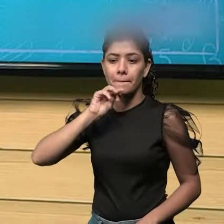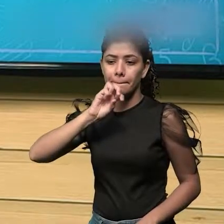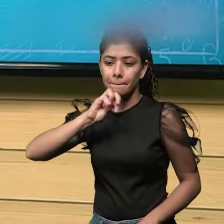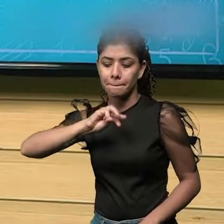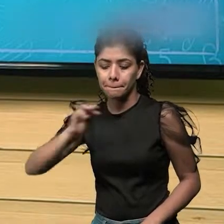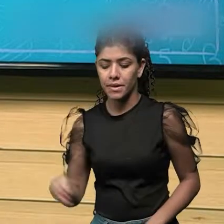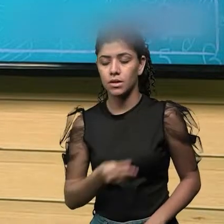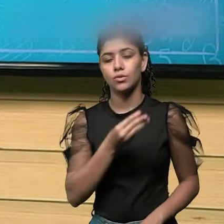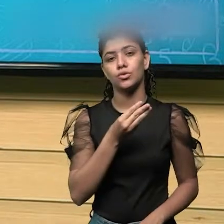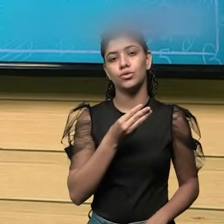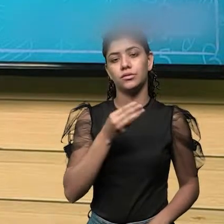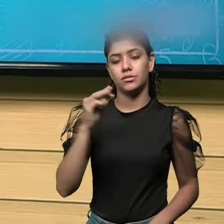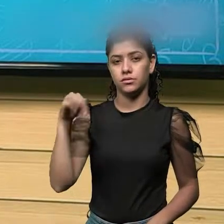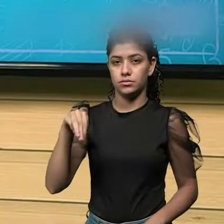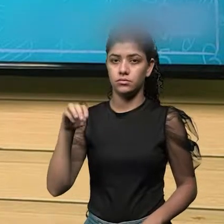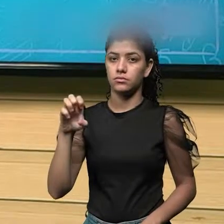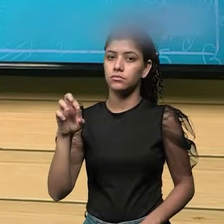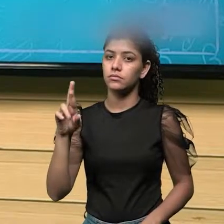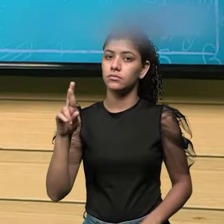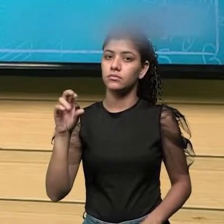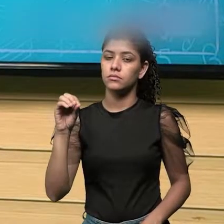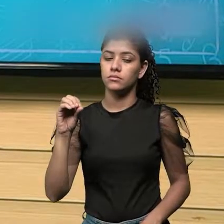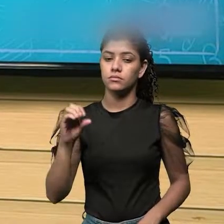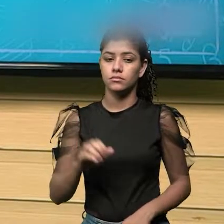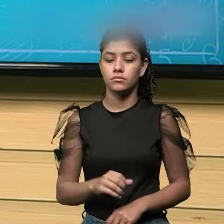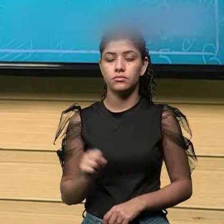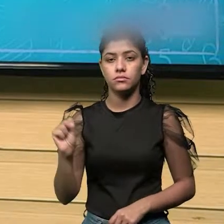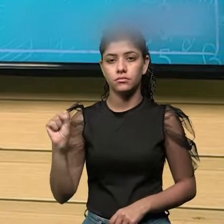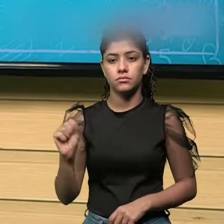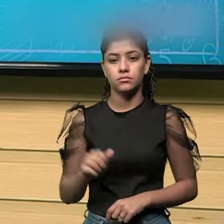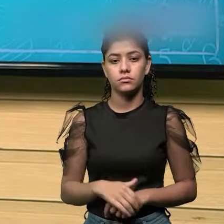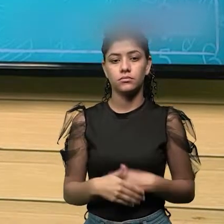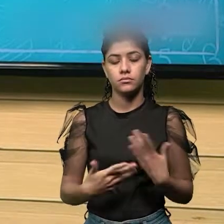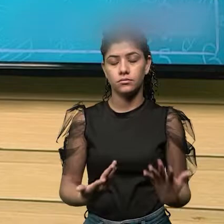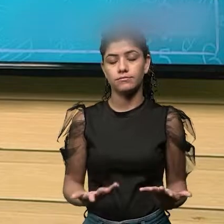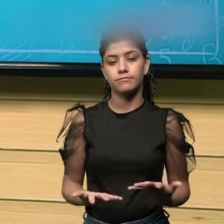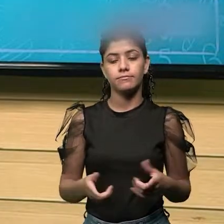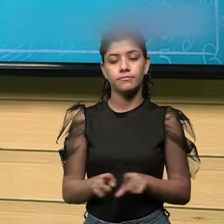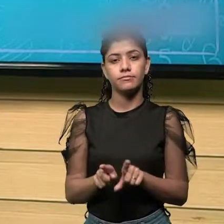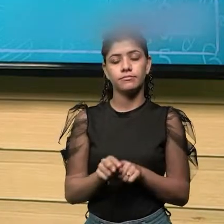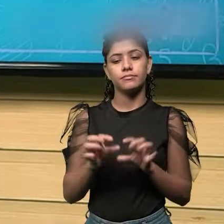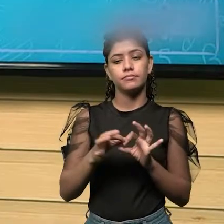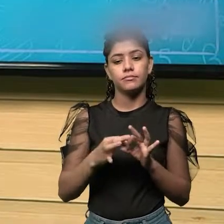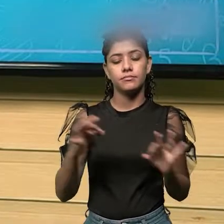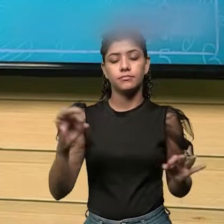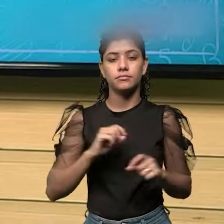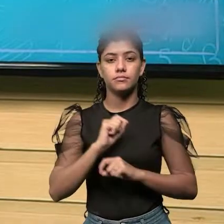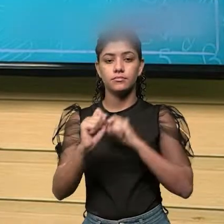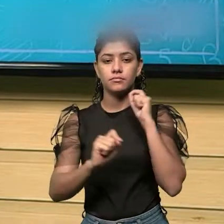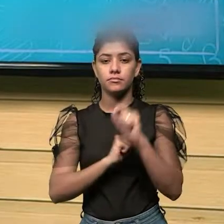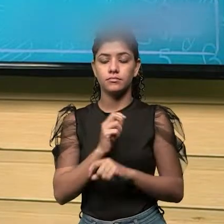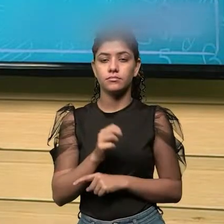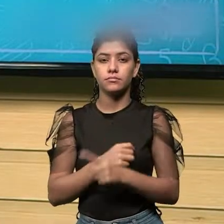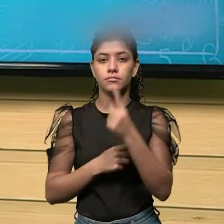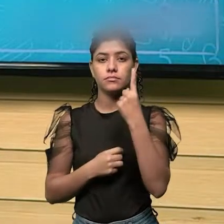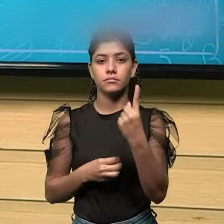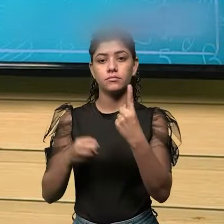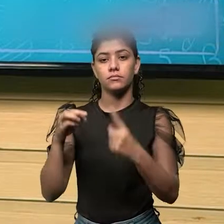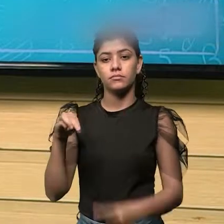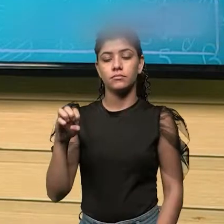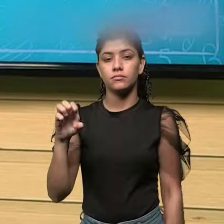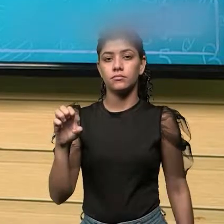Daí, nós tínhamos a décima milionésima parte dessa distância correspondendo a um metro.